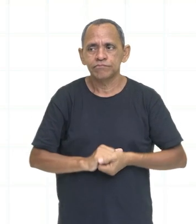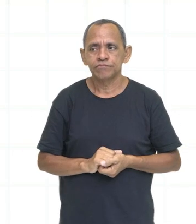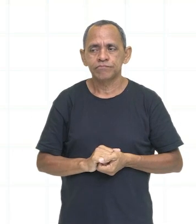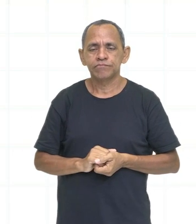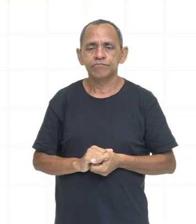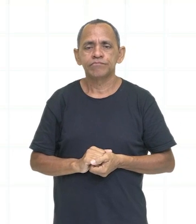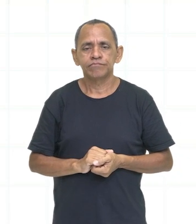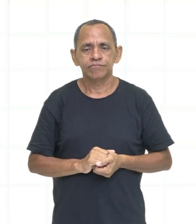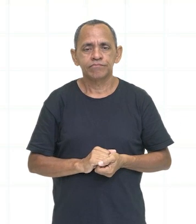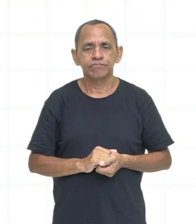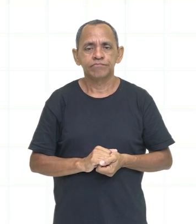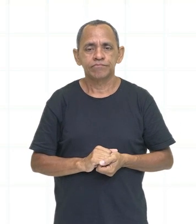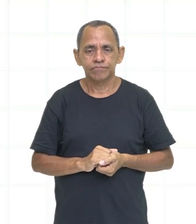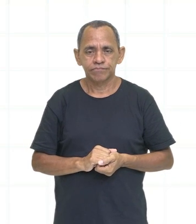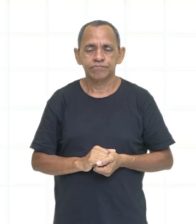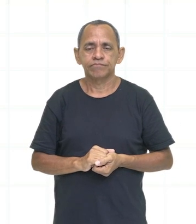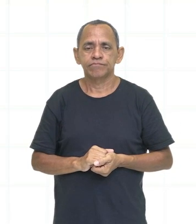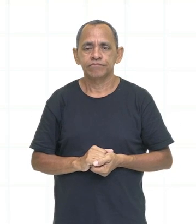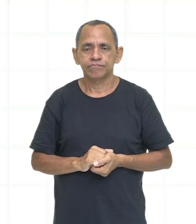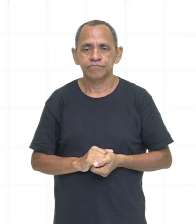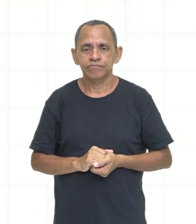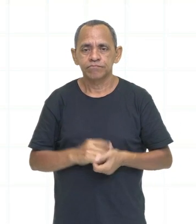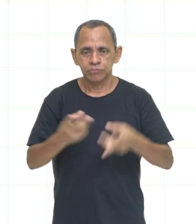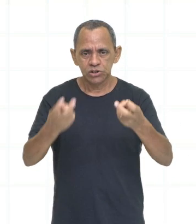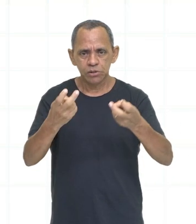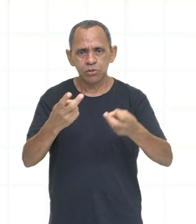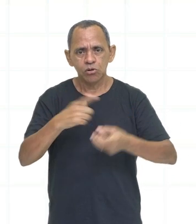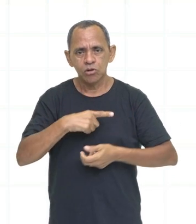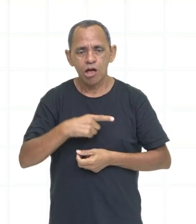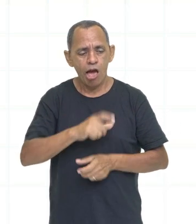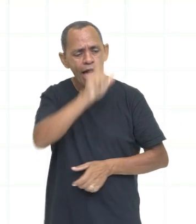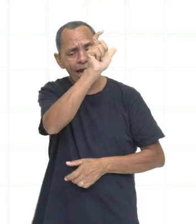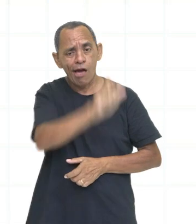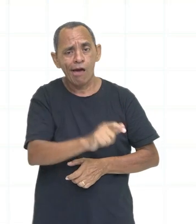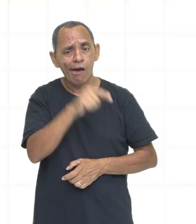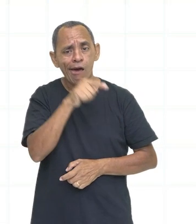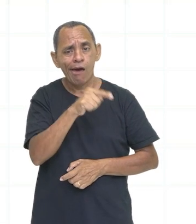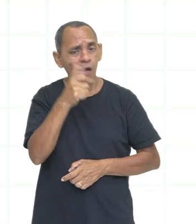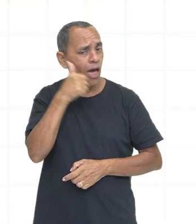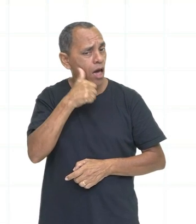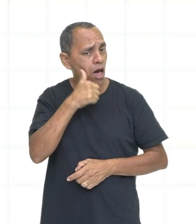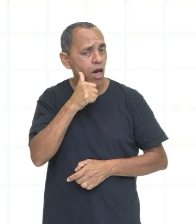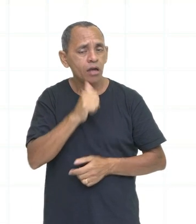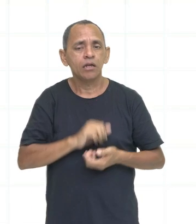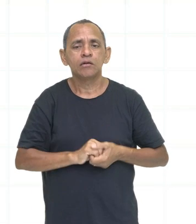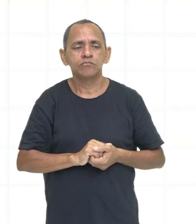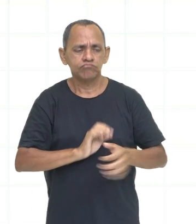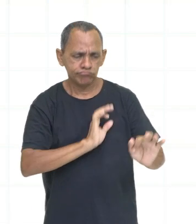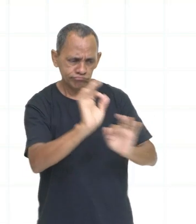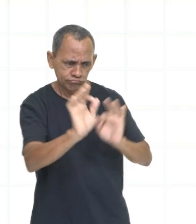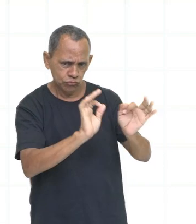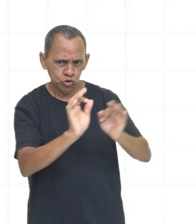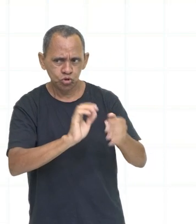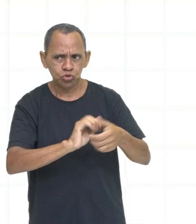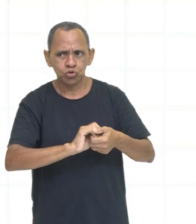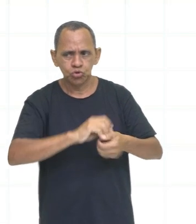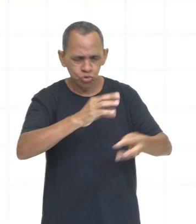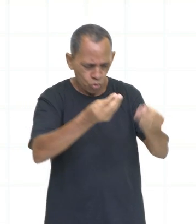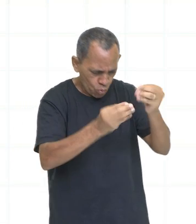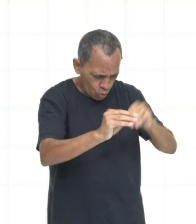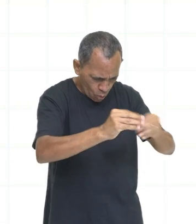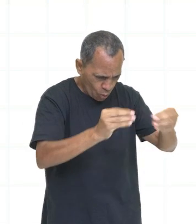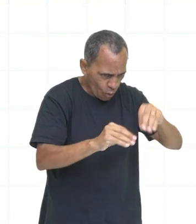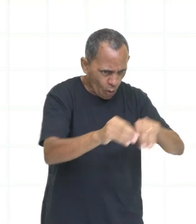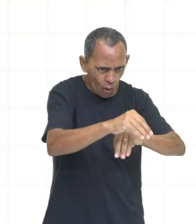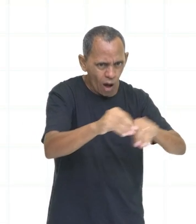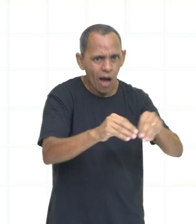the puzzle all by herself. Ela juntou ali o quebra-cabeça completamente sozinha, tá? Ela